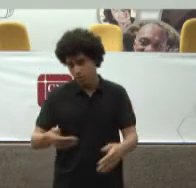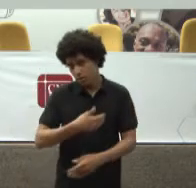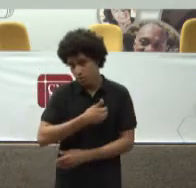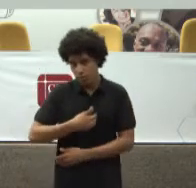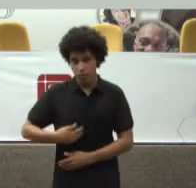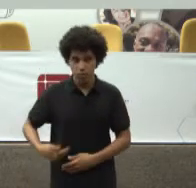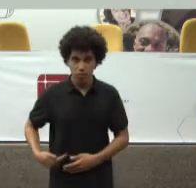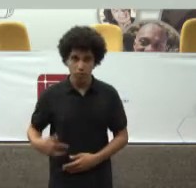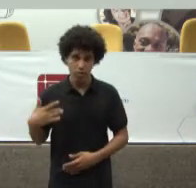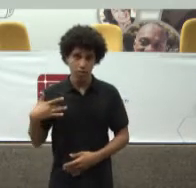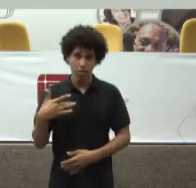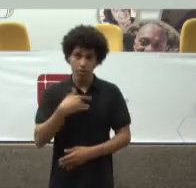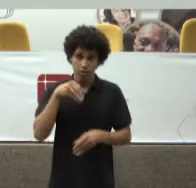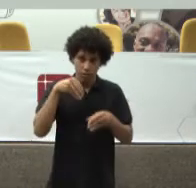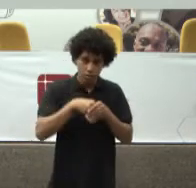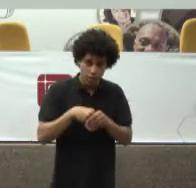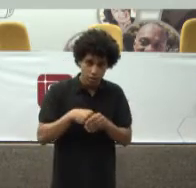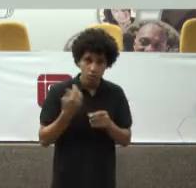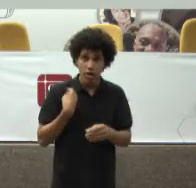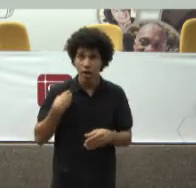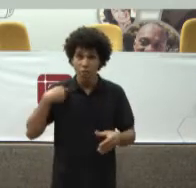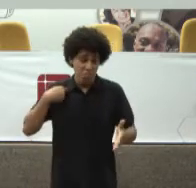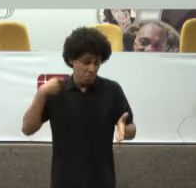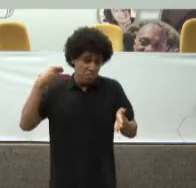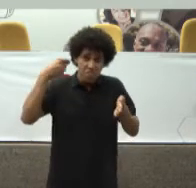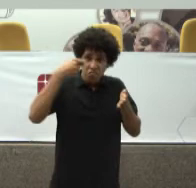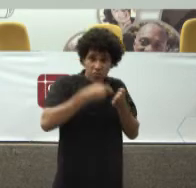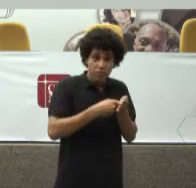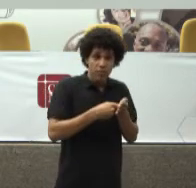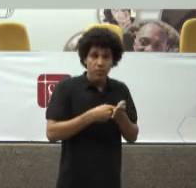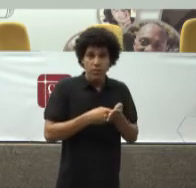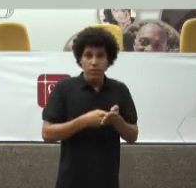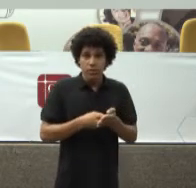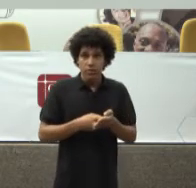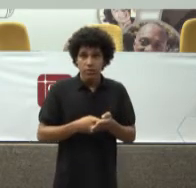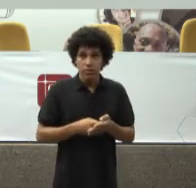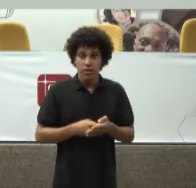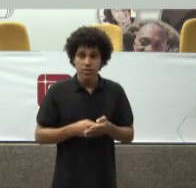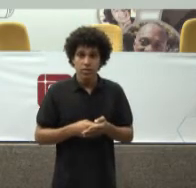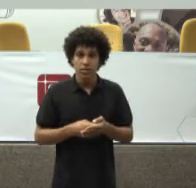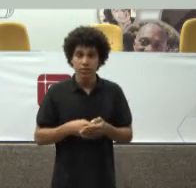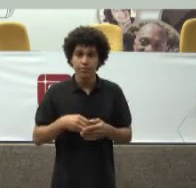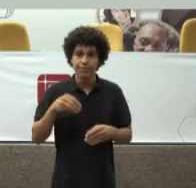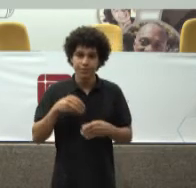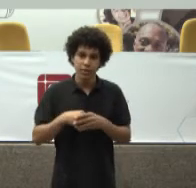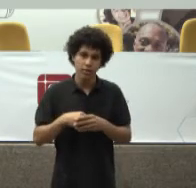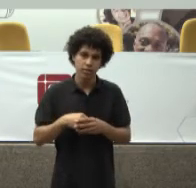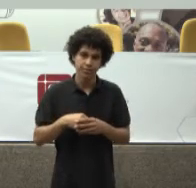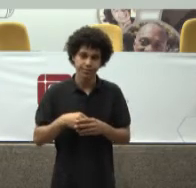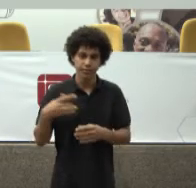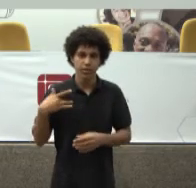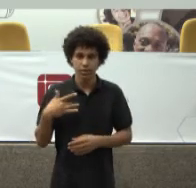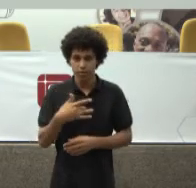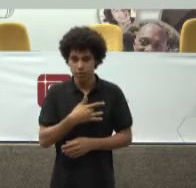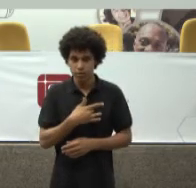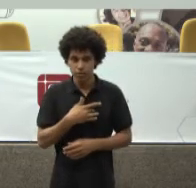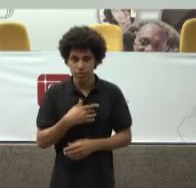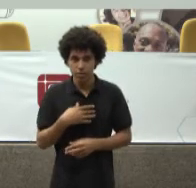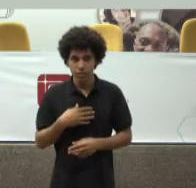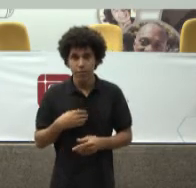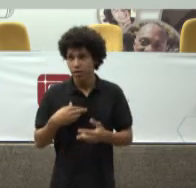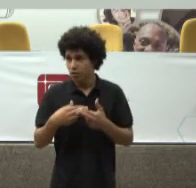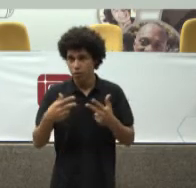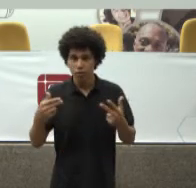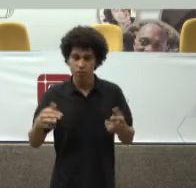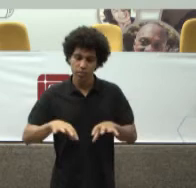concretização Do direito à saúde São duas coisas Muito separadas Eu não sei quem teve A felicidade desse tema Mas